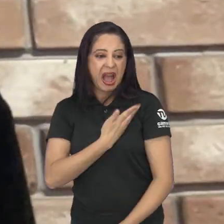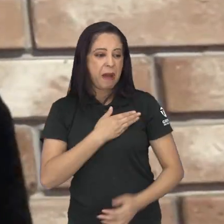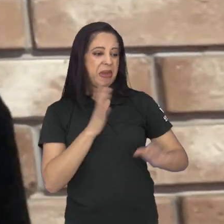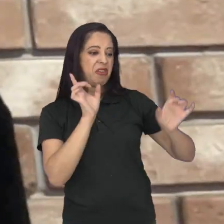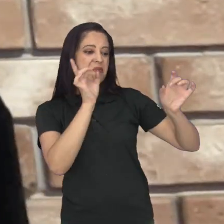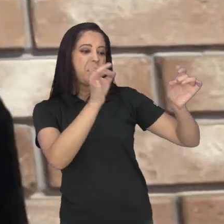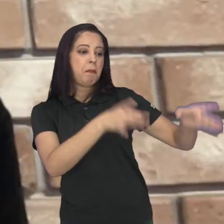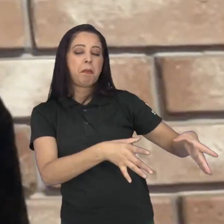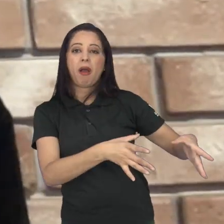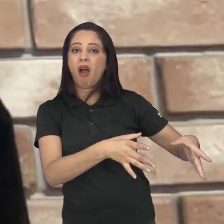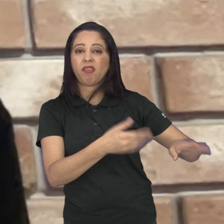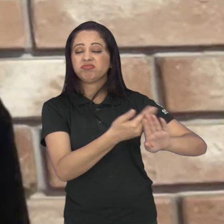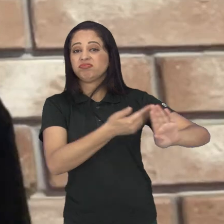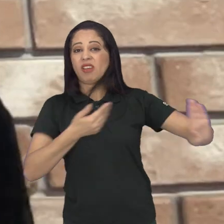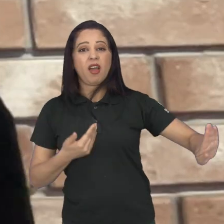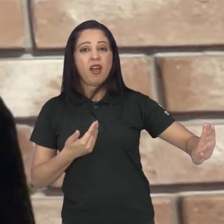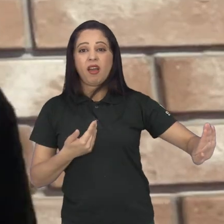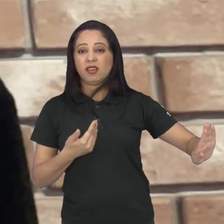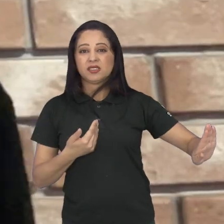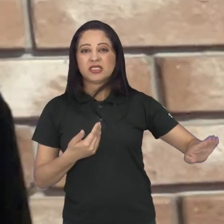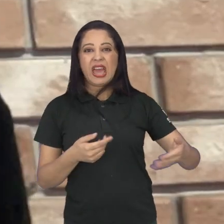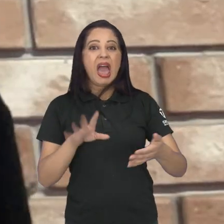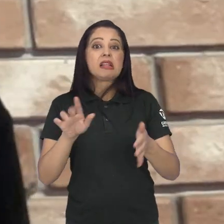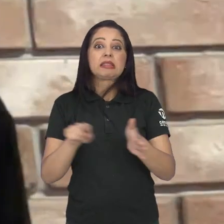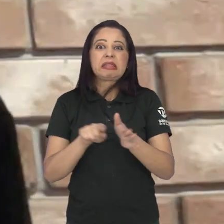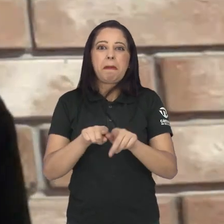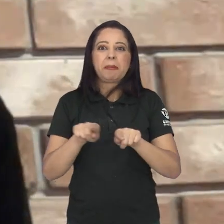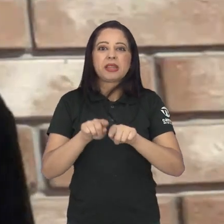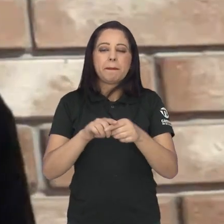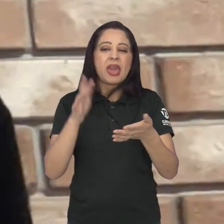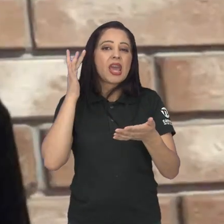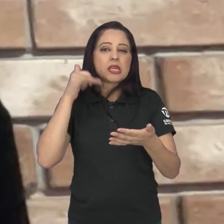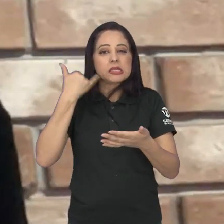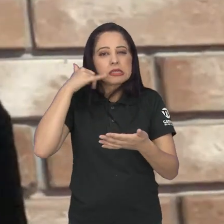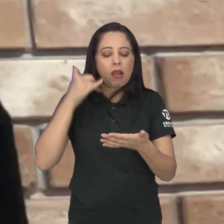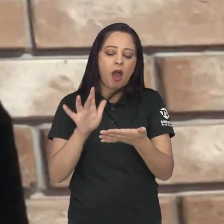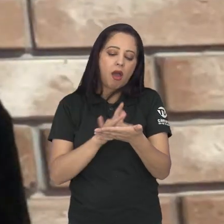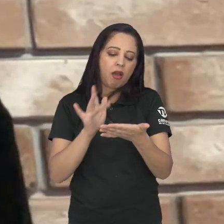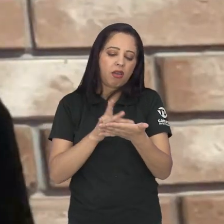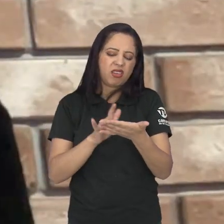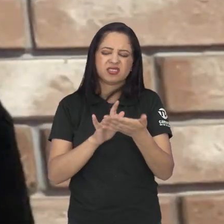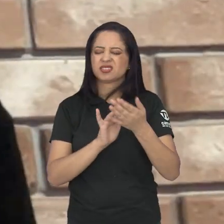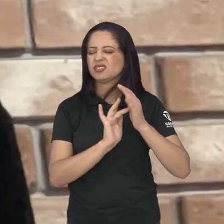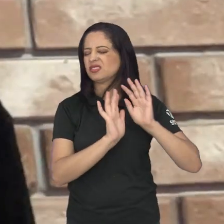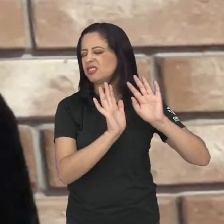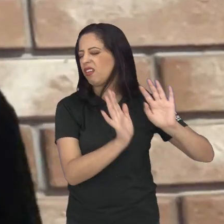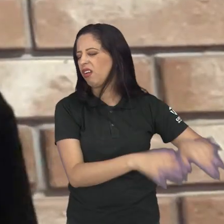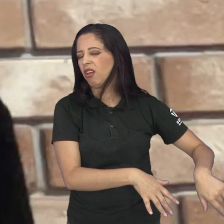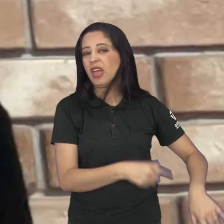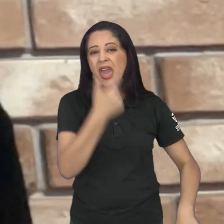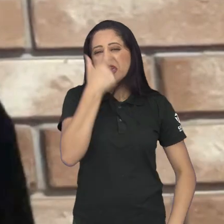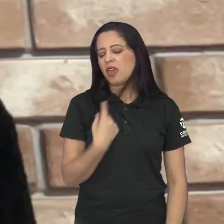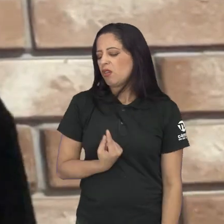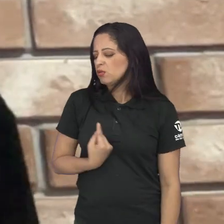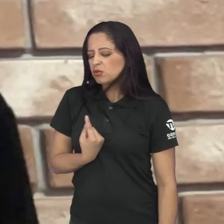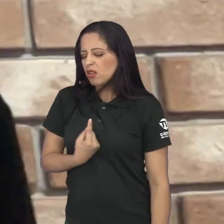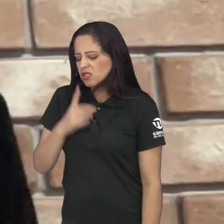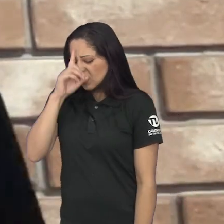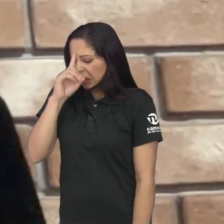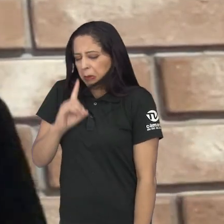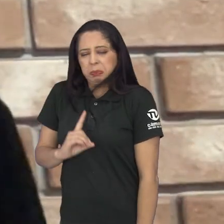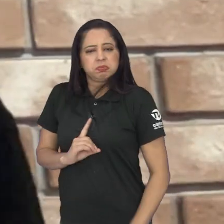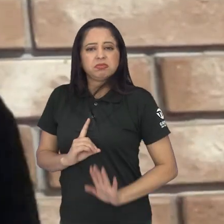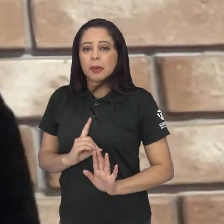amizade, me afastei de todos, praticamente, porque eu não queria mexer no celular. Então, eu fiquei uma pessoa muito mais reclusa, quieta,